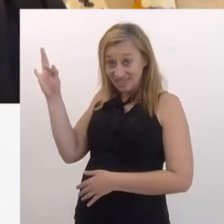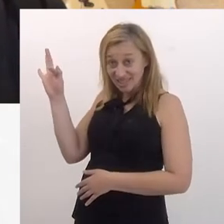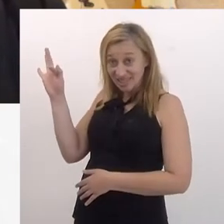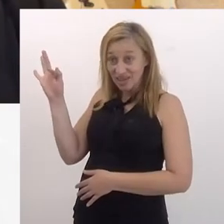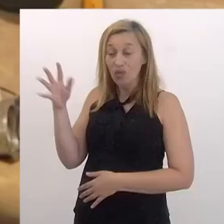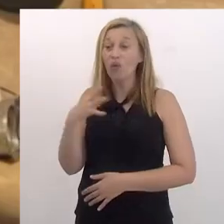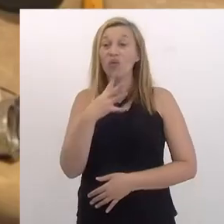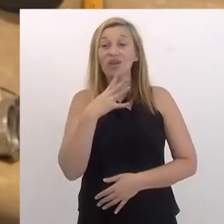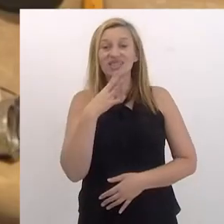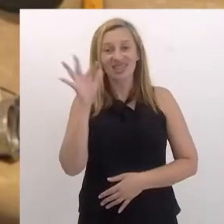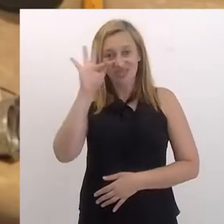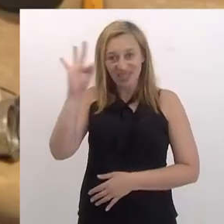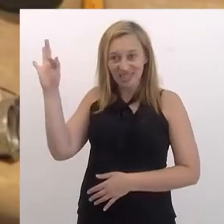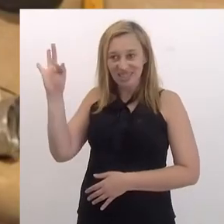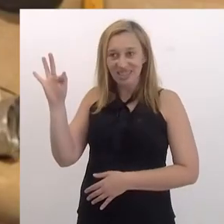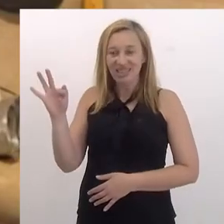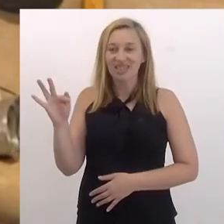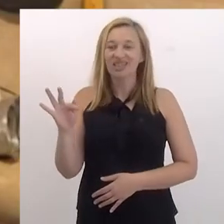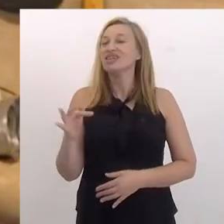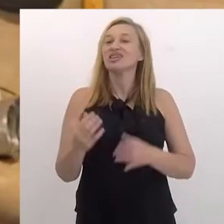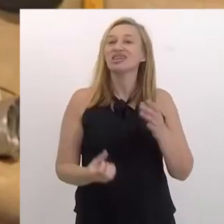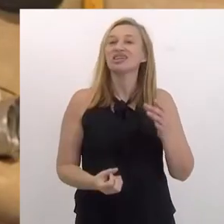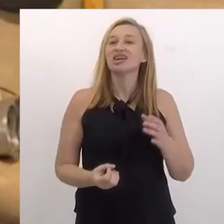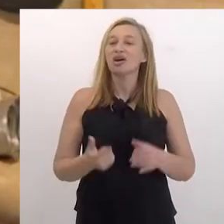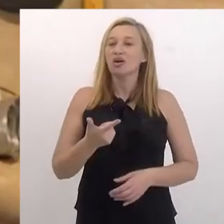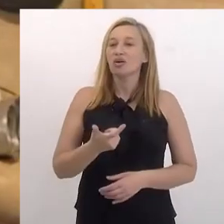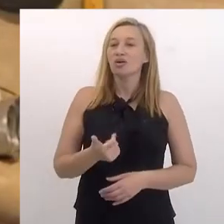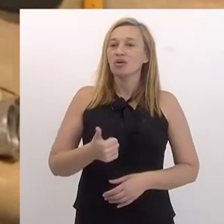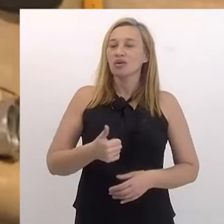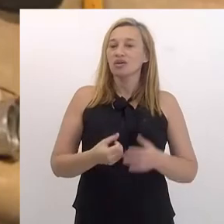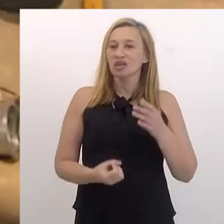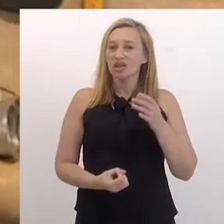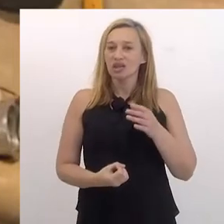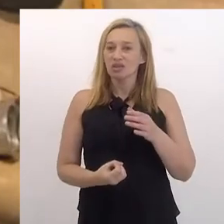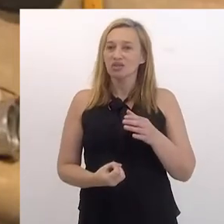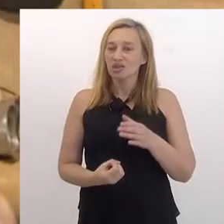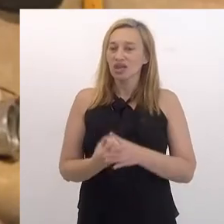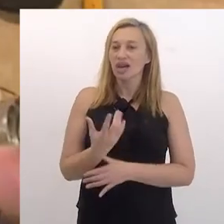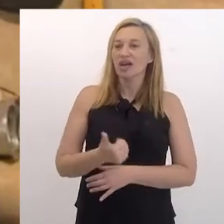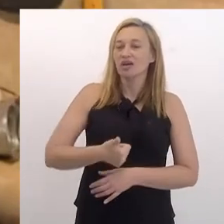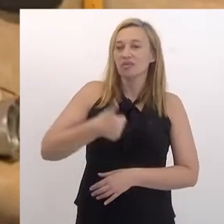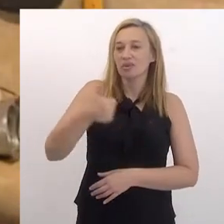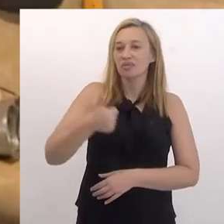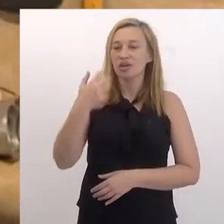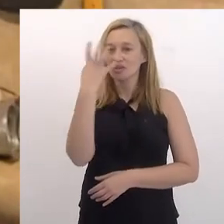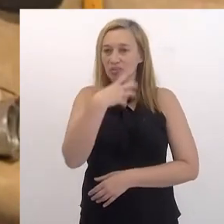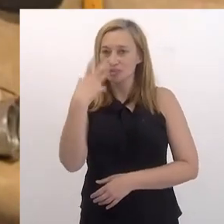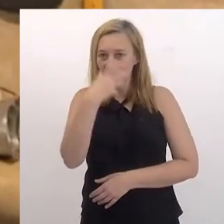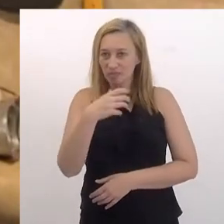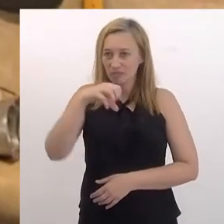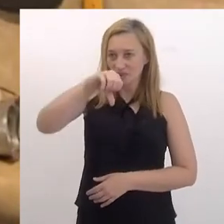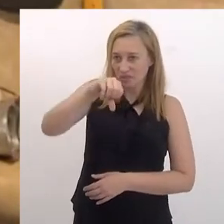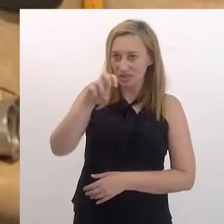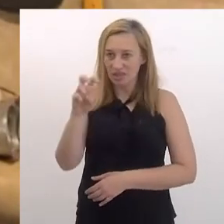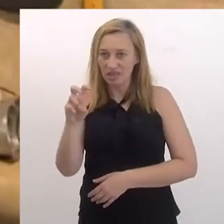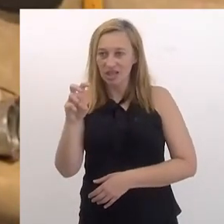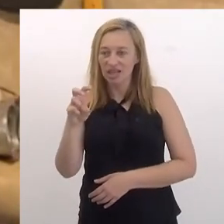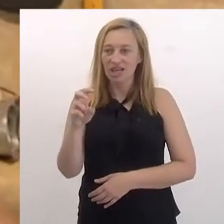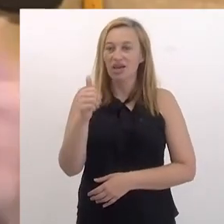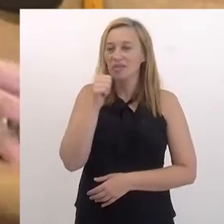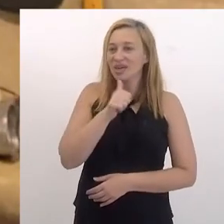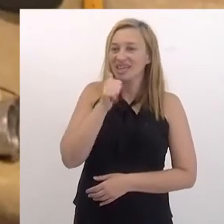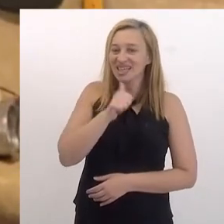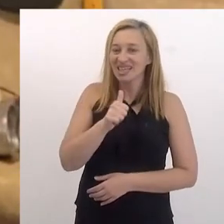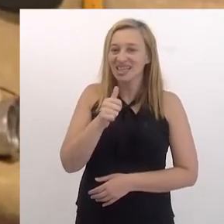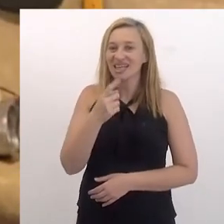francês, que eu conheci na França. Quando eu lancei meus primeiros discos solos, especialmente o Da Lata, em 95, que tem Veneno Da